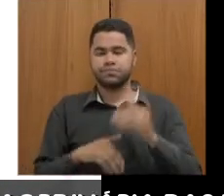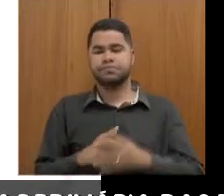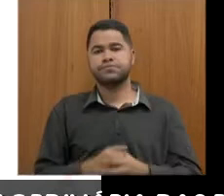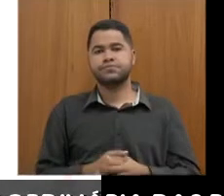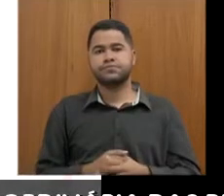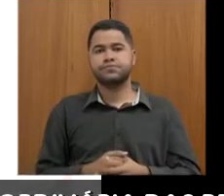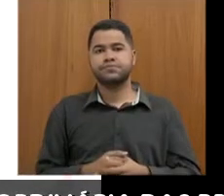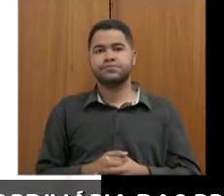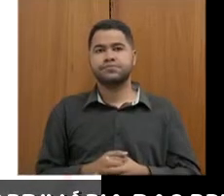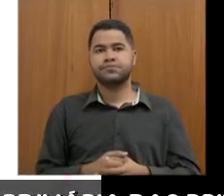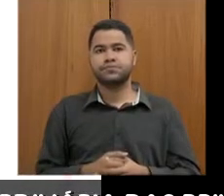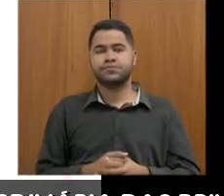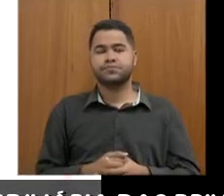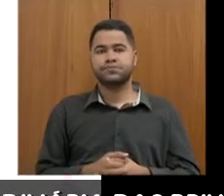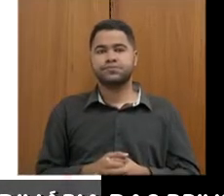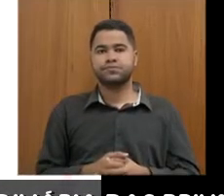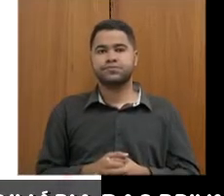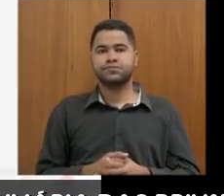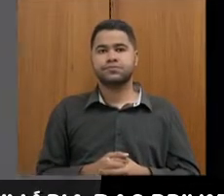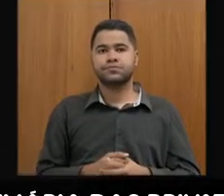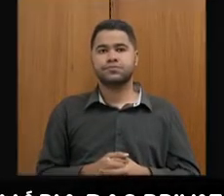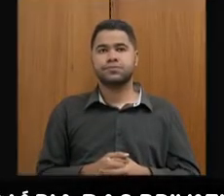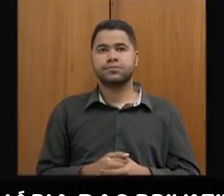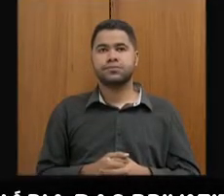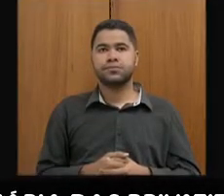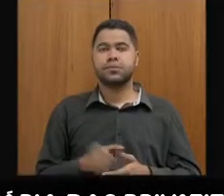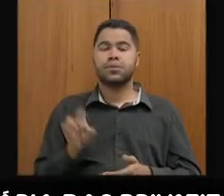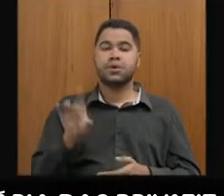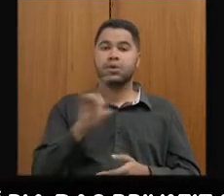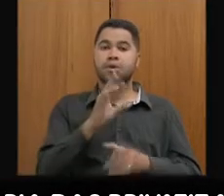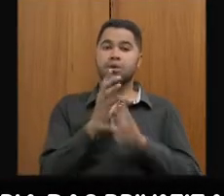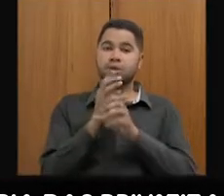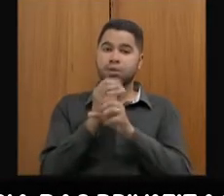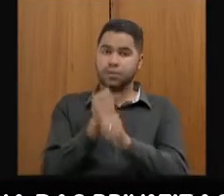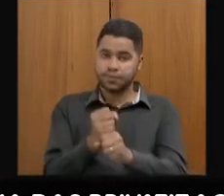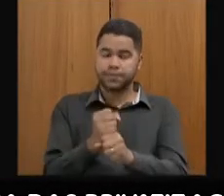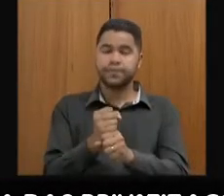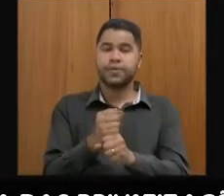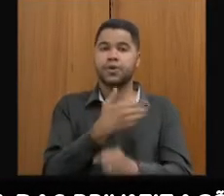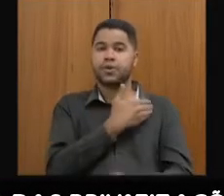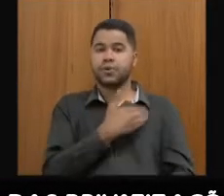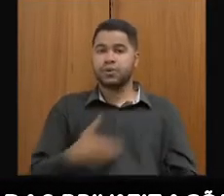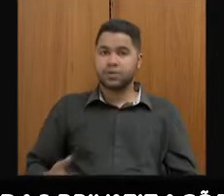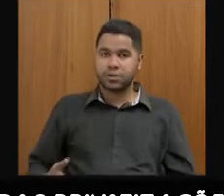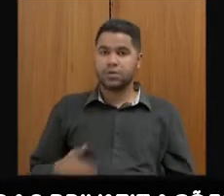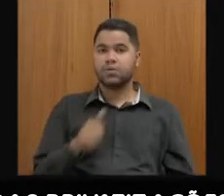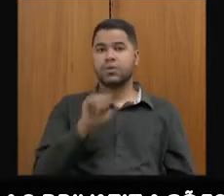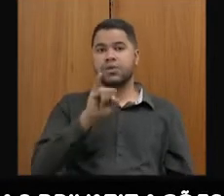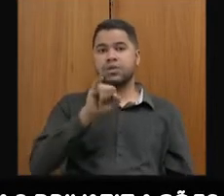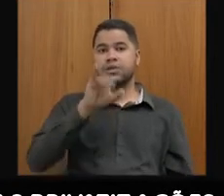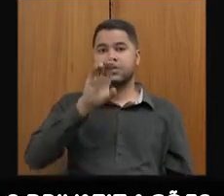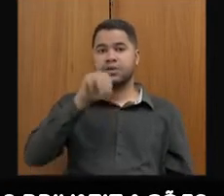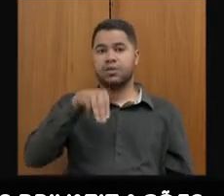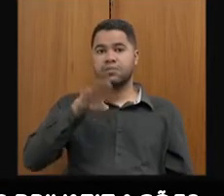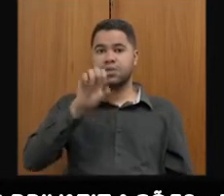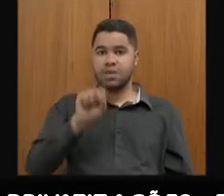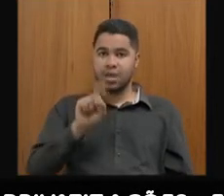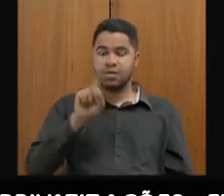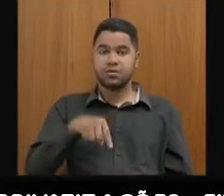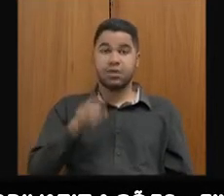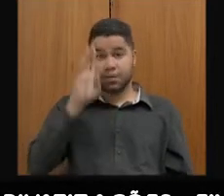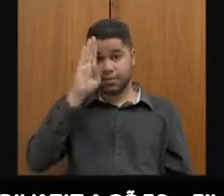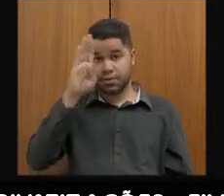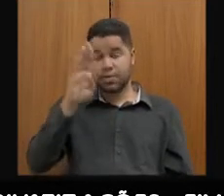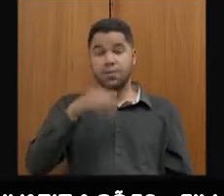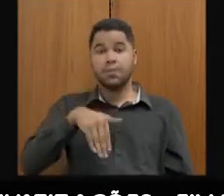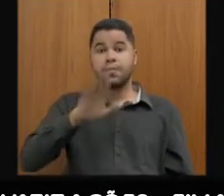Previcom. Próximo, favor. Recadação tributária do Estado. O Estado, ICMS, é a principal arrecadação,